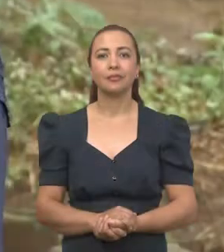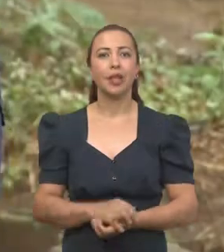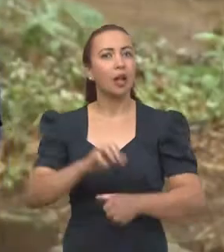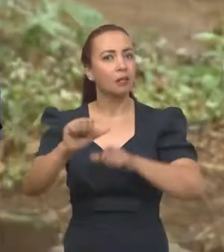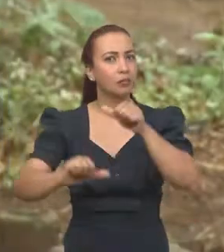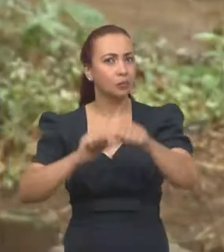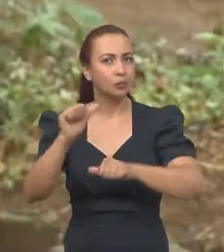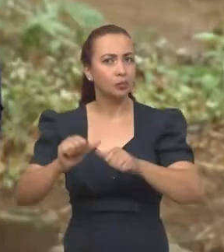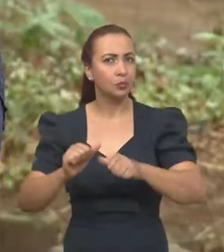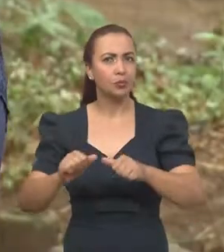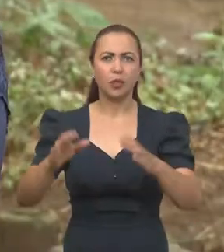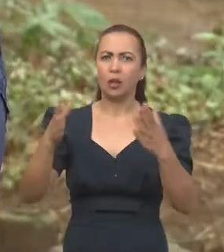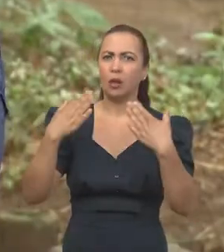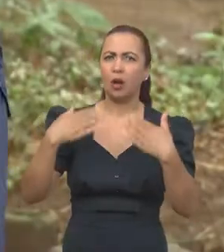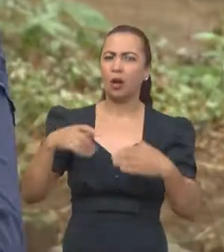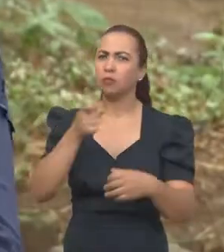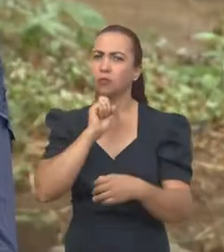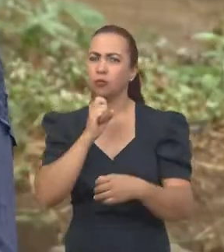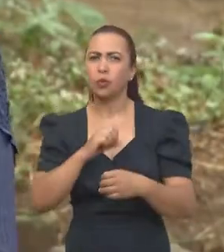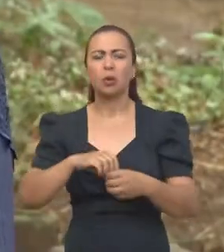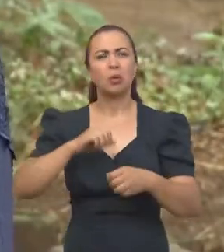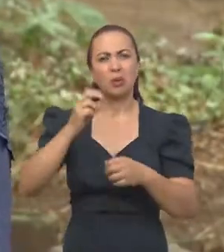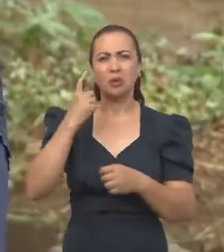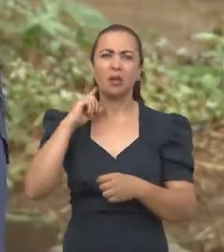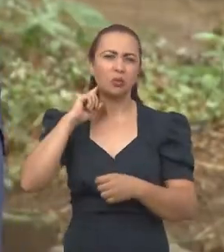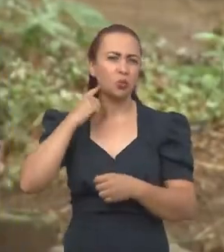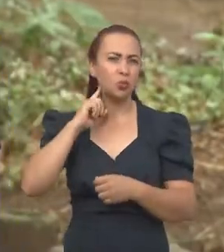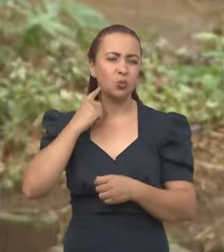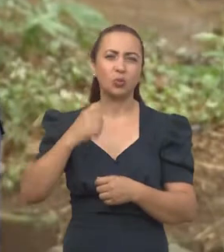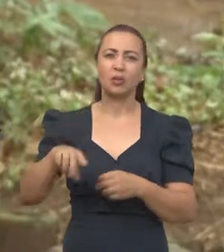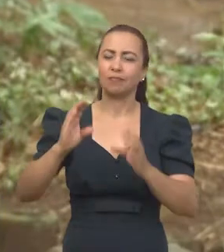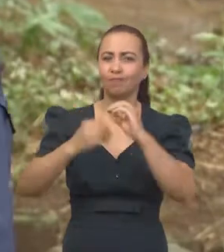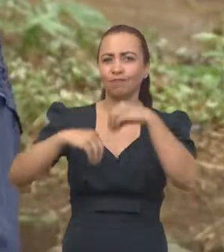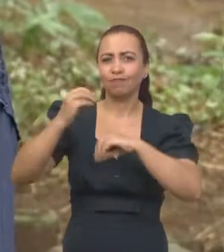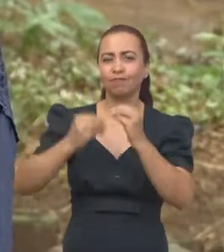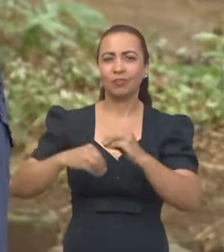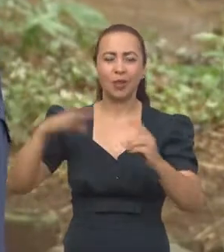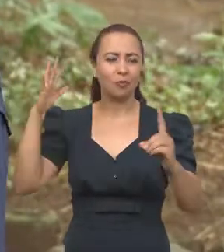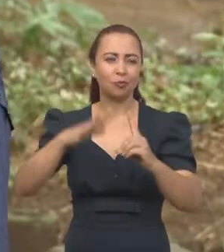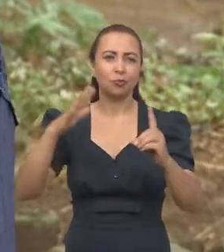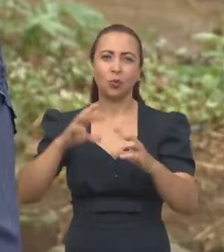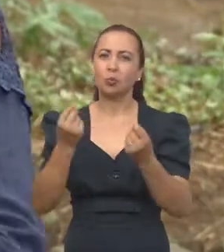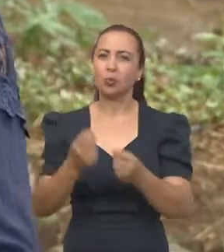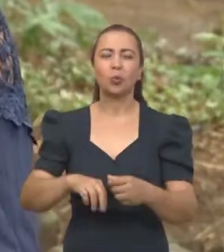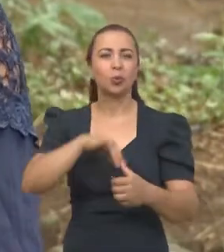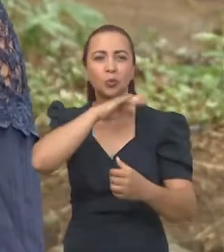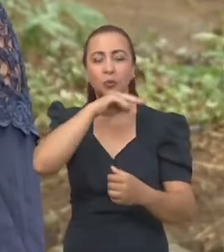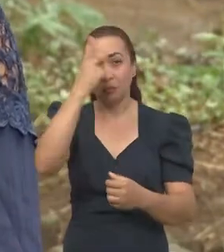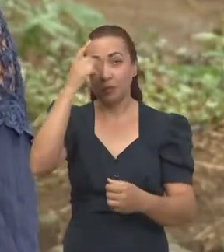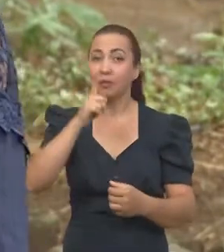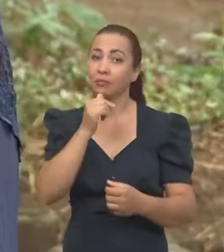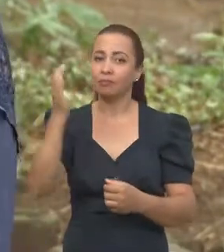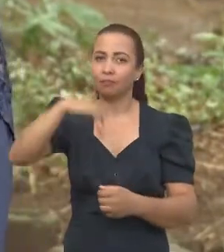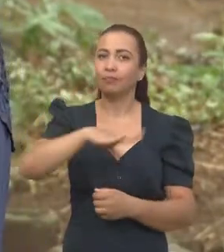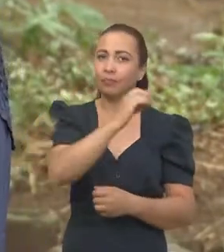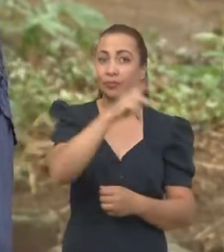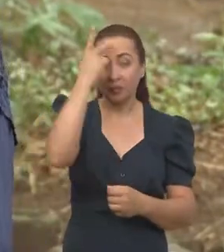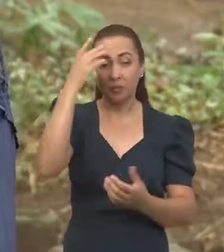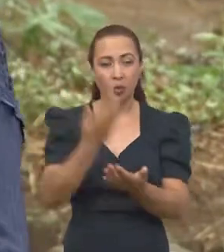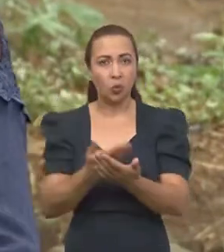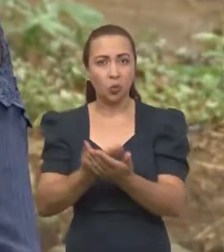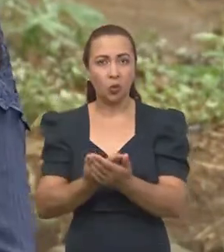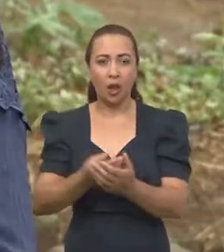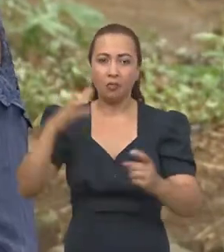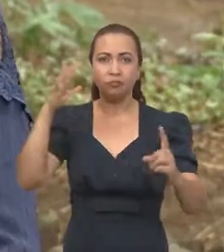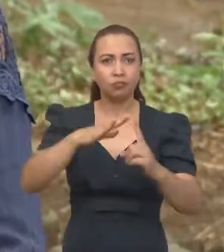A mudança climática e a poluição plástica afetam principalmente os oceanos. E para estudar os efeitos da interferência